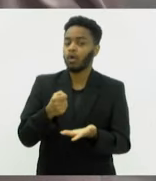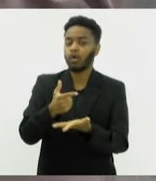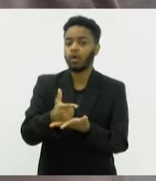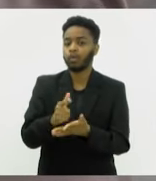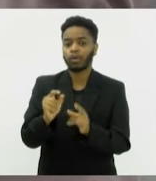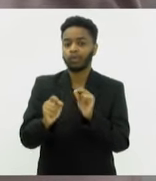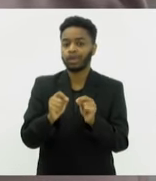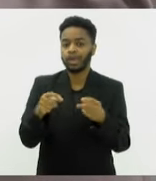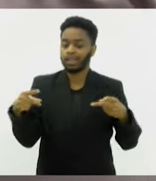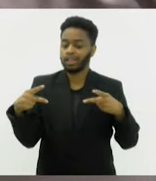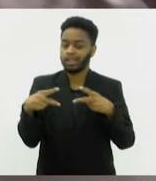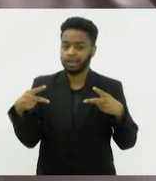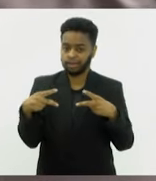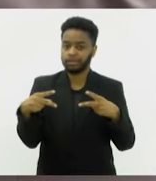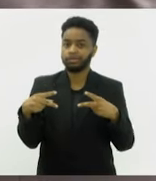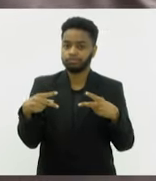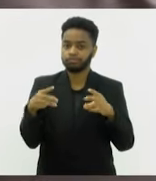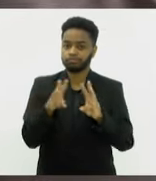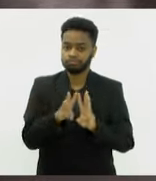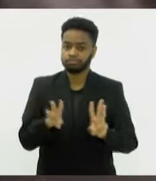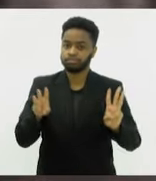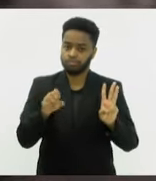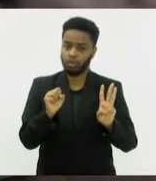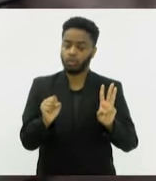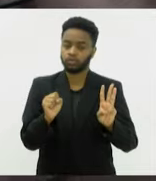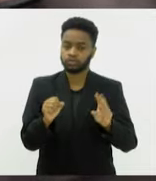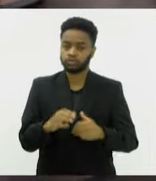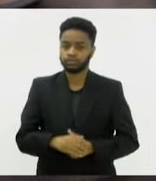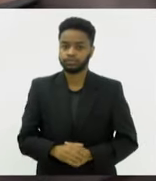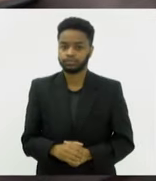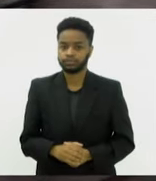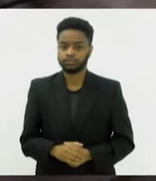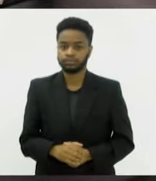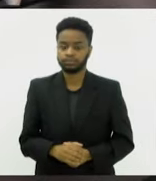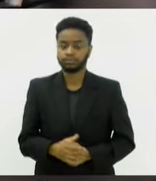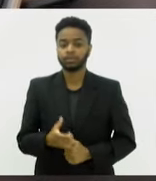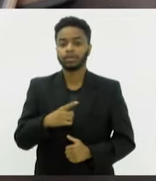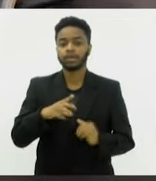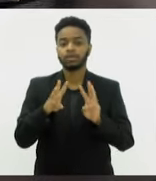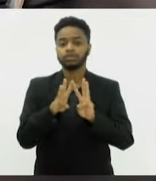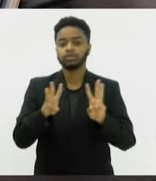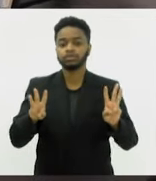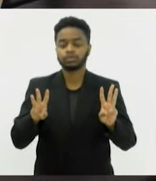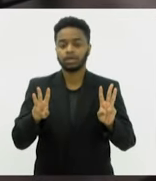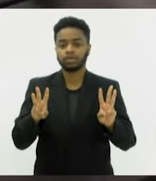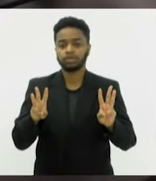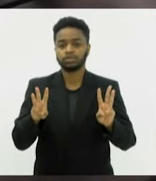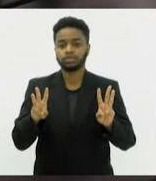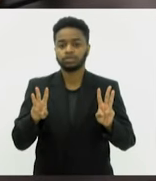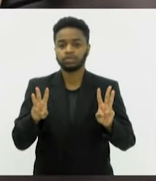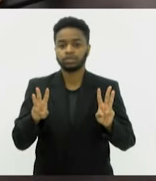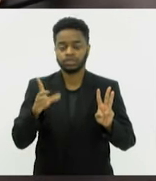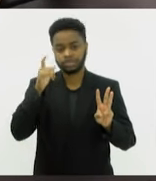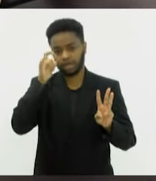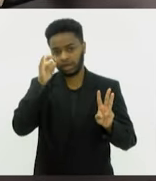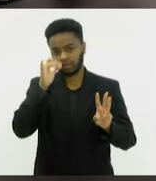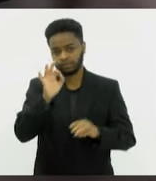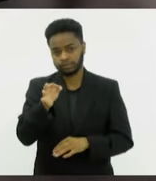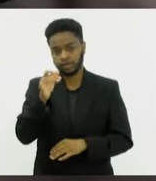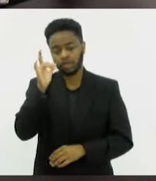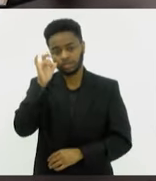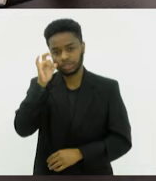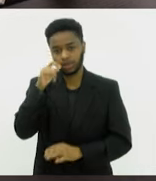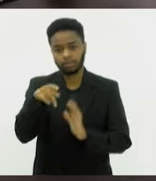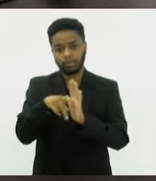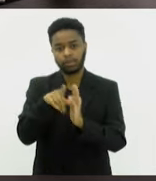link online, tá? No site, no Instagram da